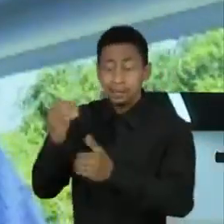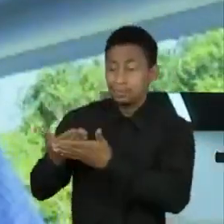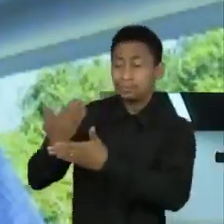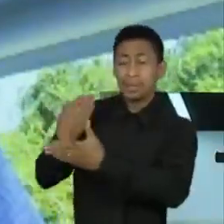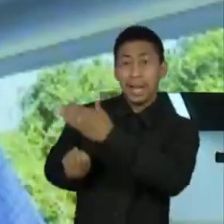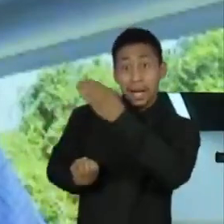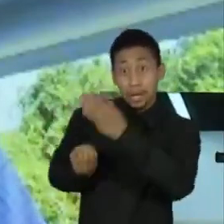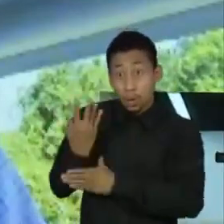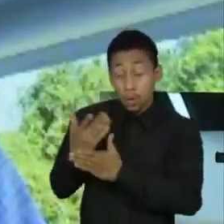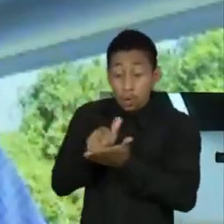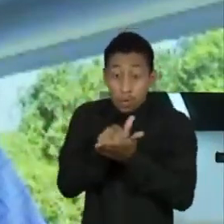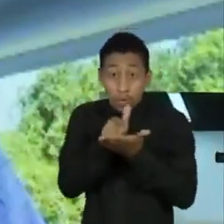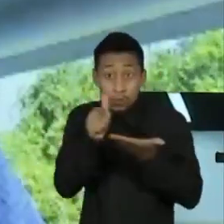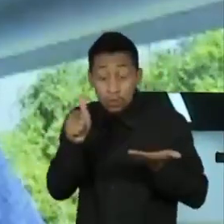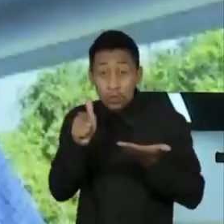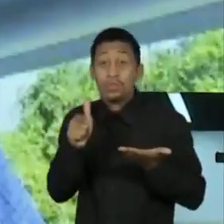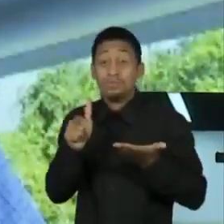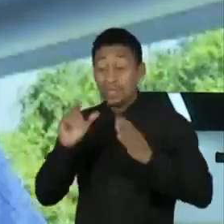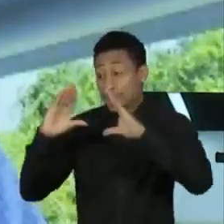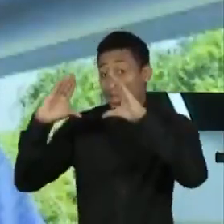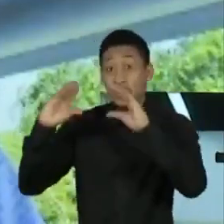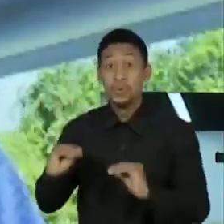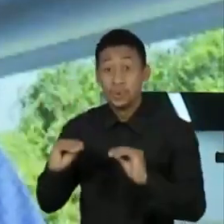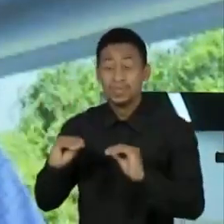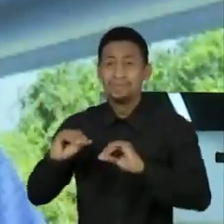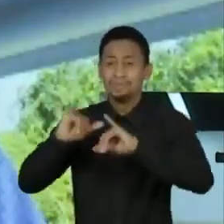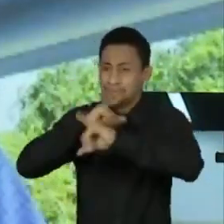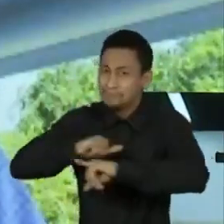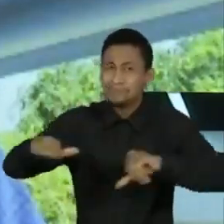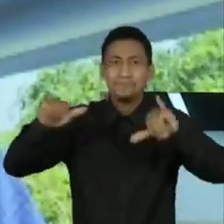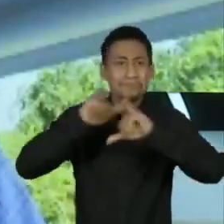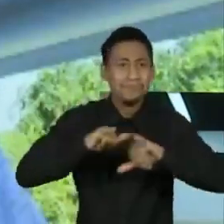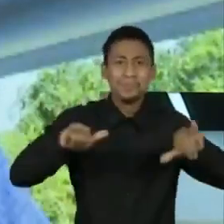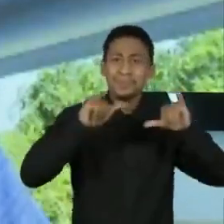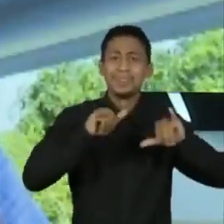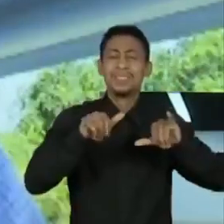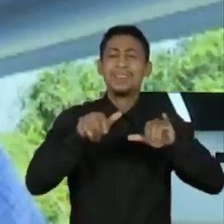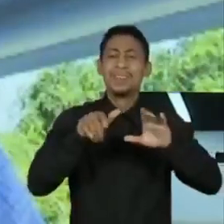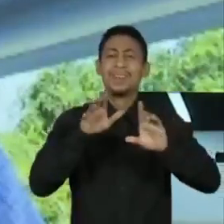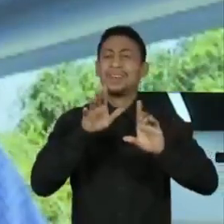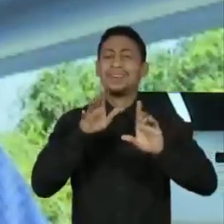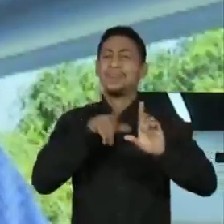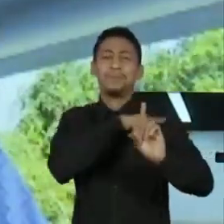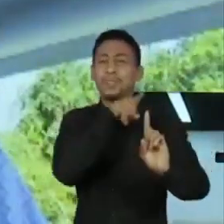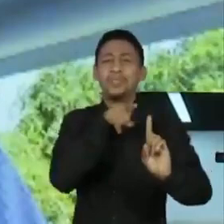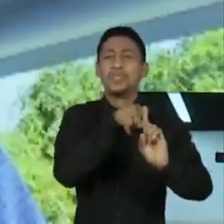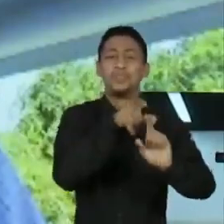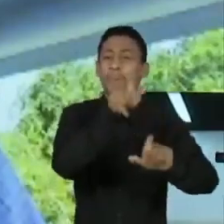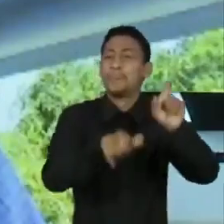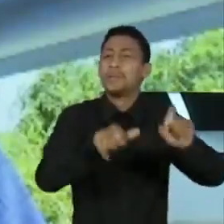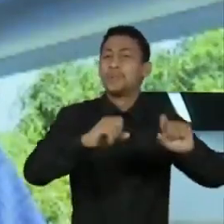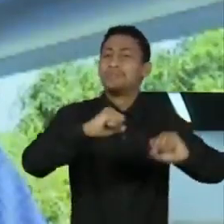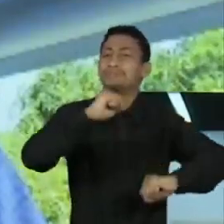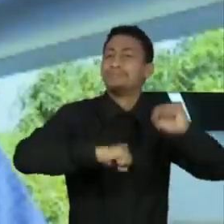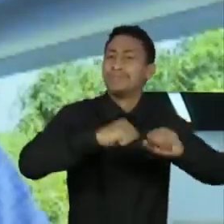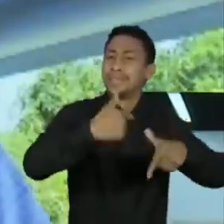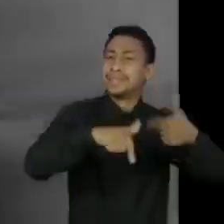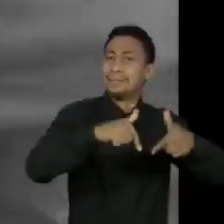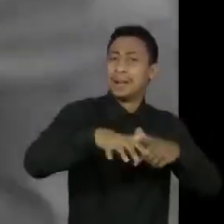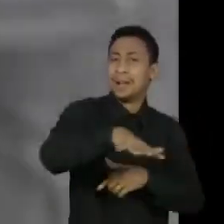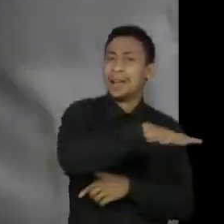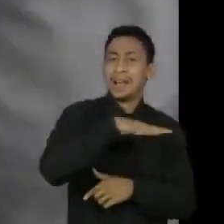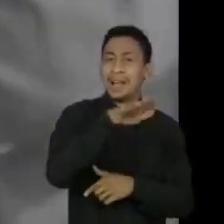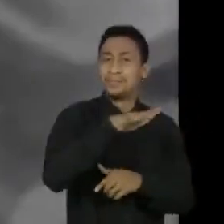que nasce de uma dissidência do Estadão. Era um jornal mais voltado para a classe operária, era um jornal mais irreverente, mais